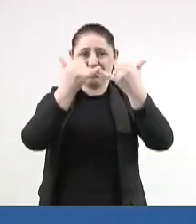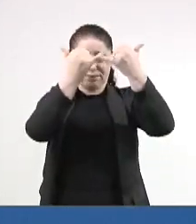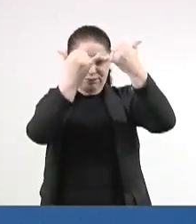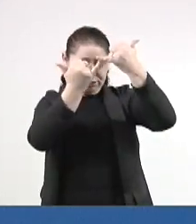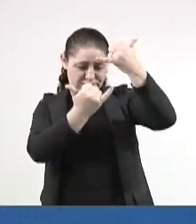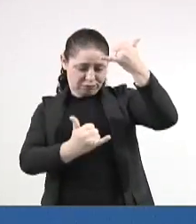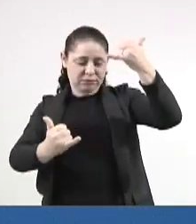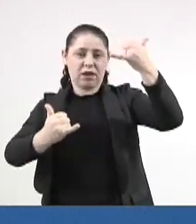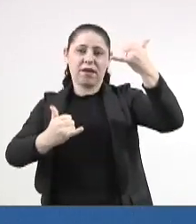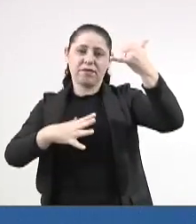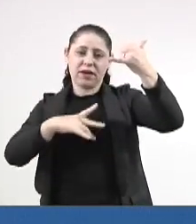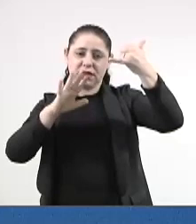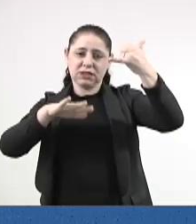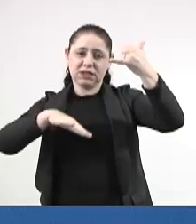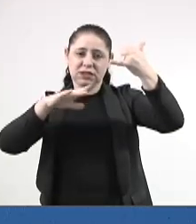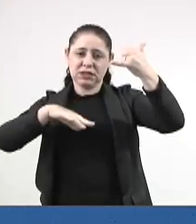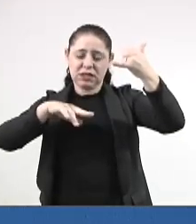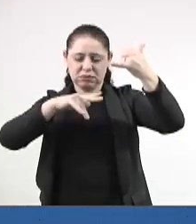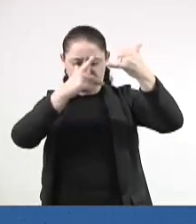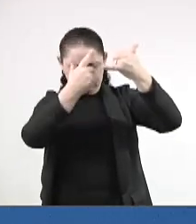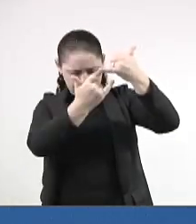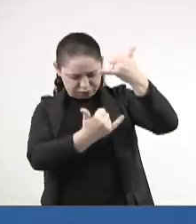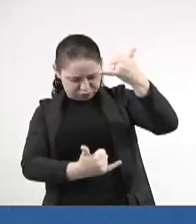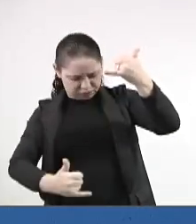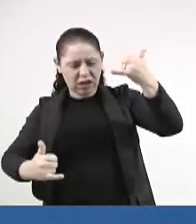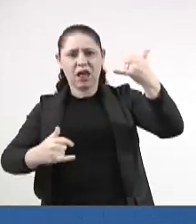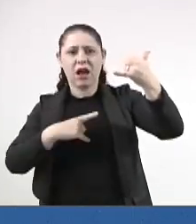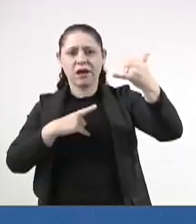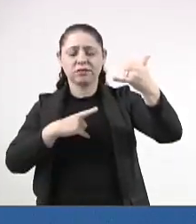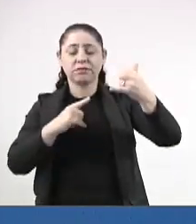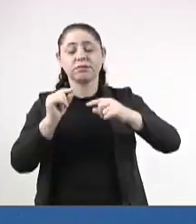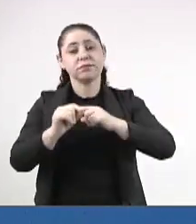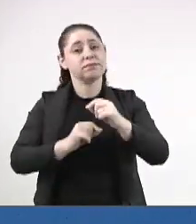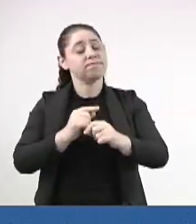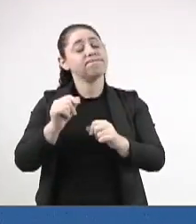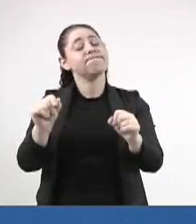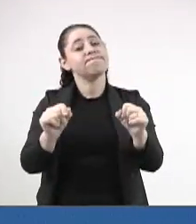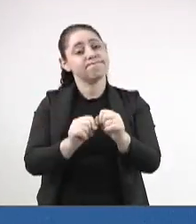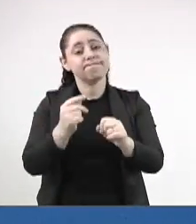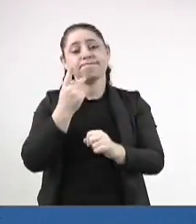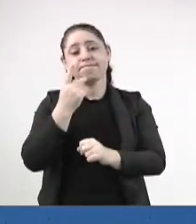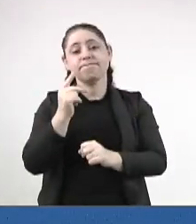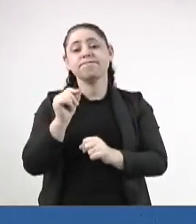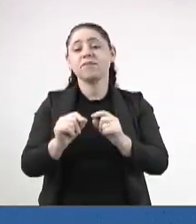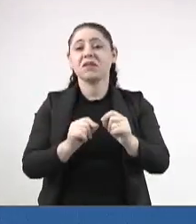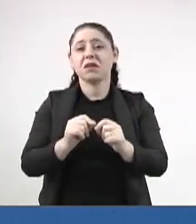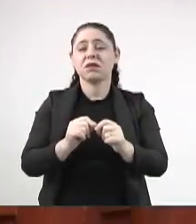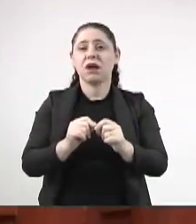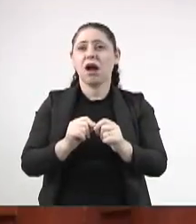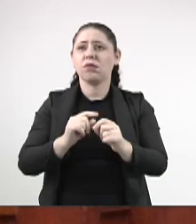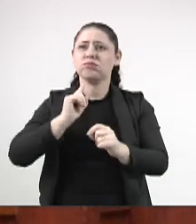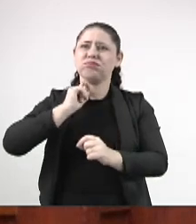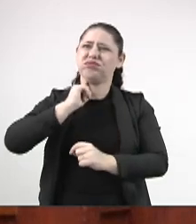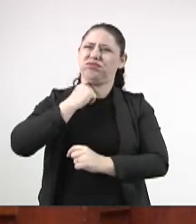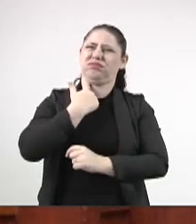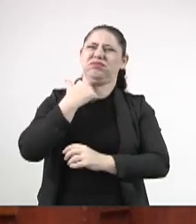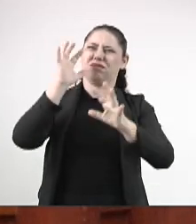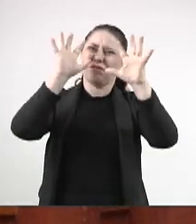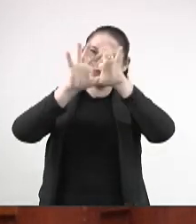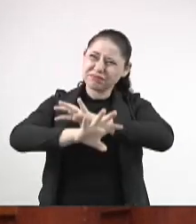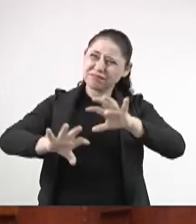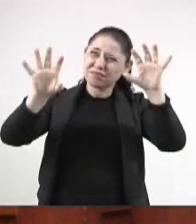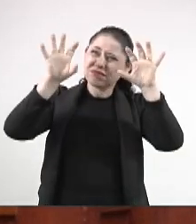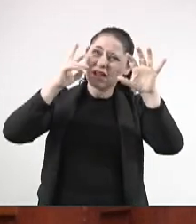pendurados e arrastando no chão nesses postes, sem falar da poluição também que causa